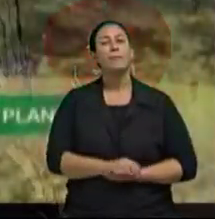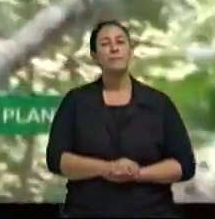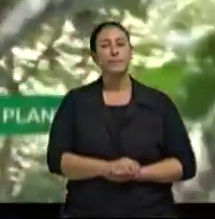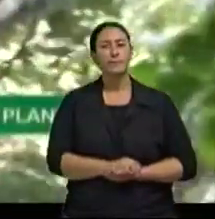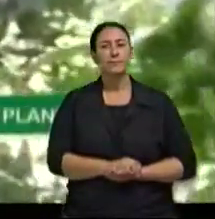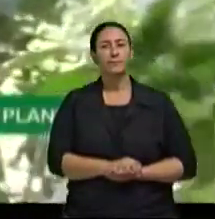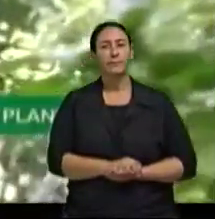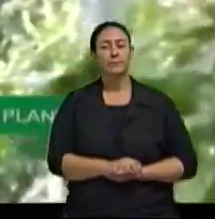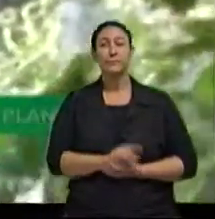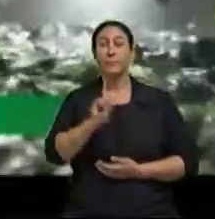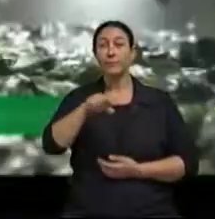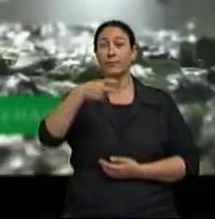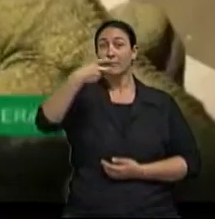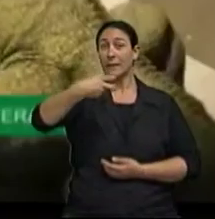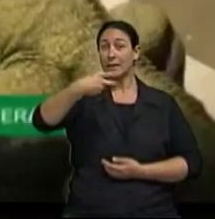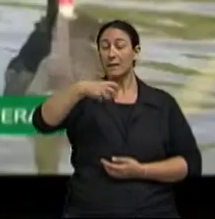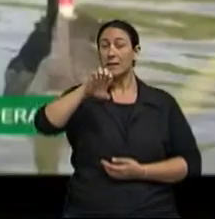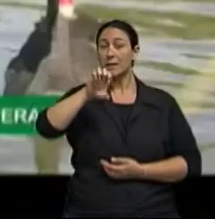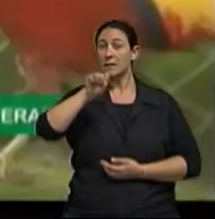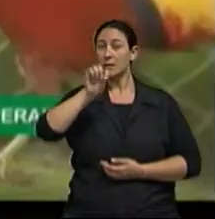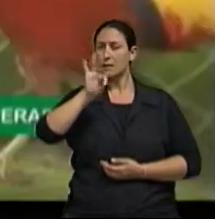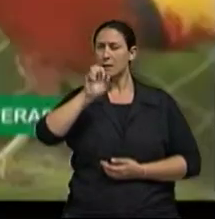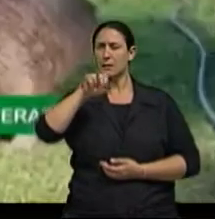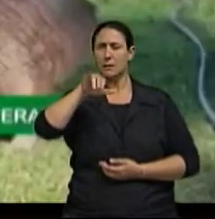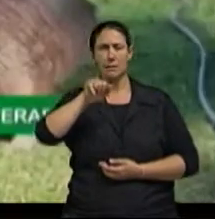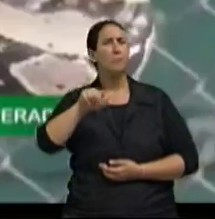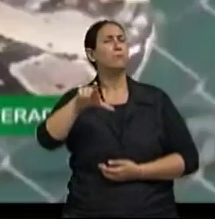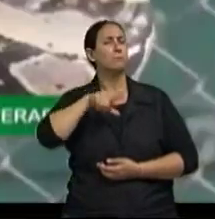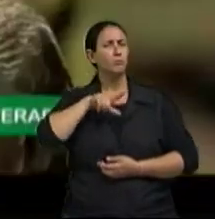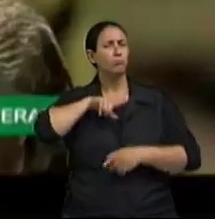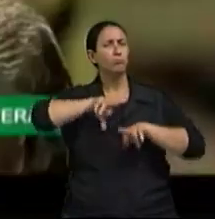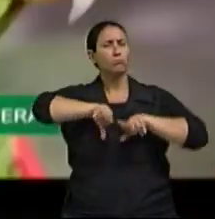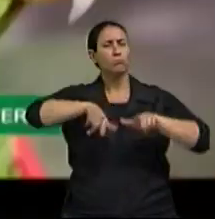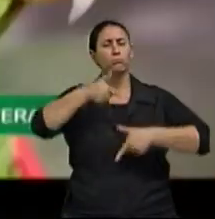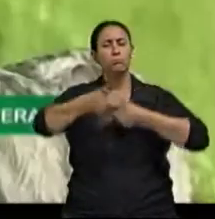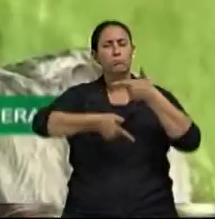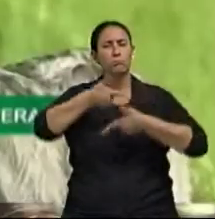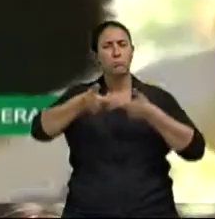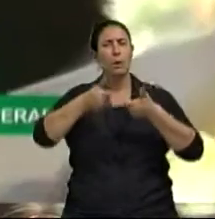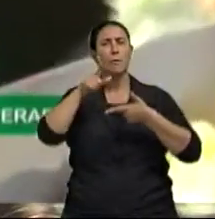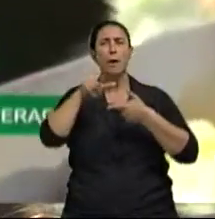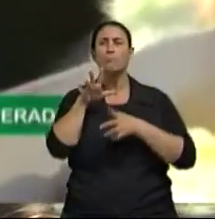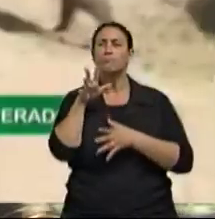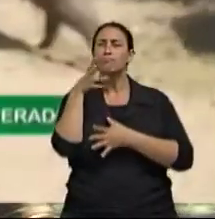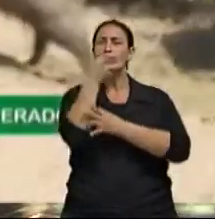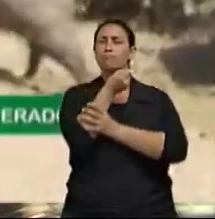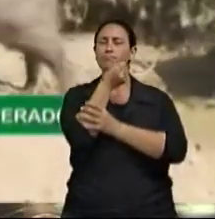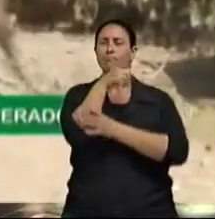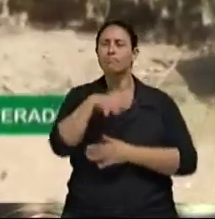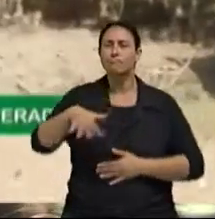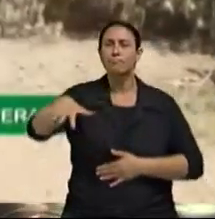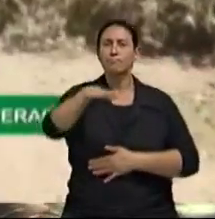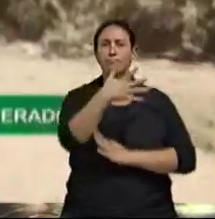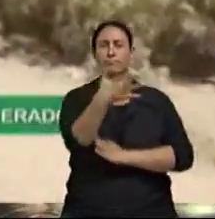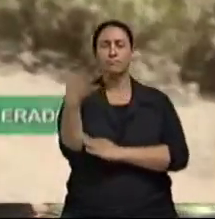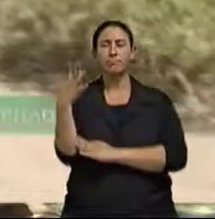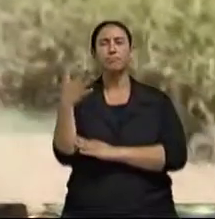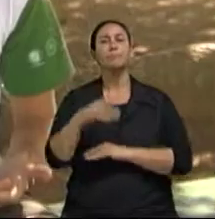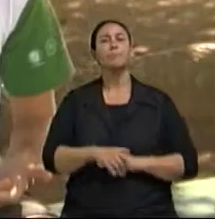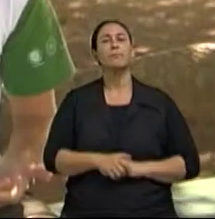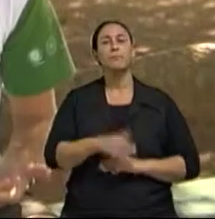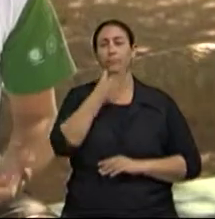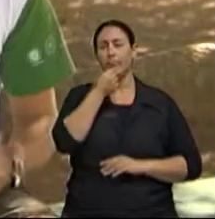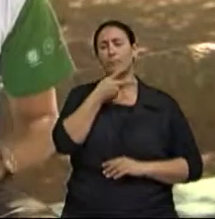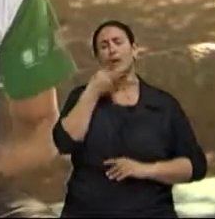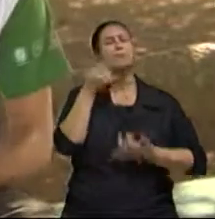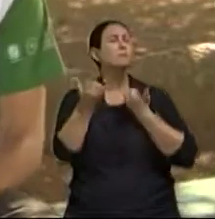A quinta da instância desenvolve ações para preservar o meio ambiente Por exemplo, quando eu vou produzir um almoço